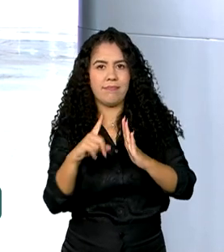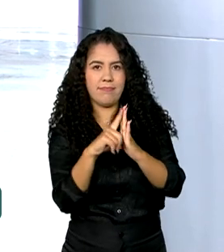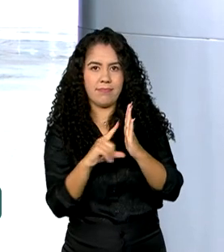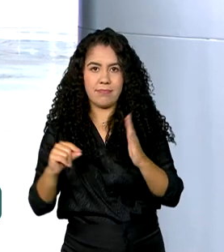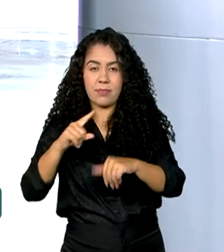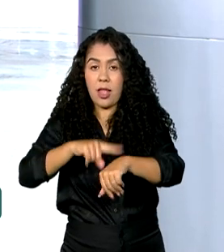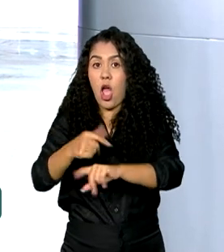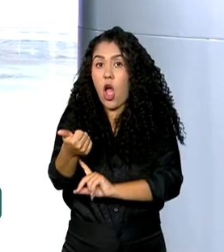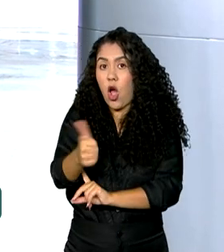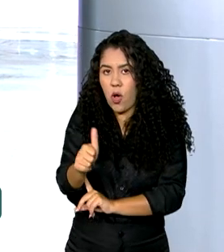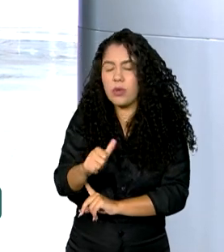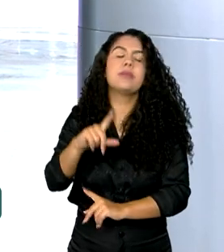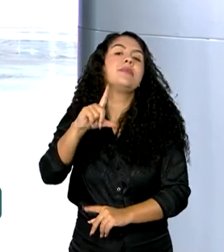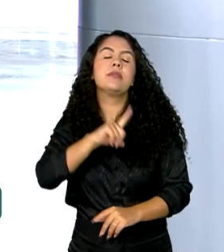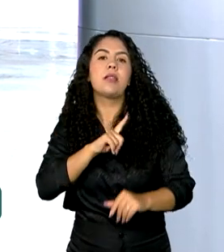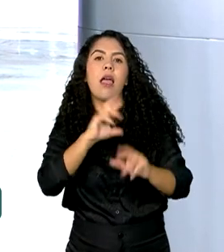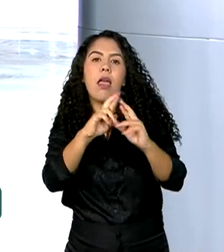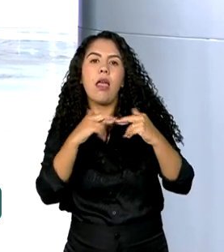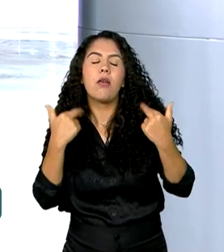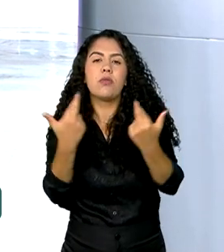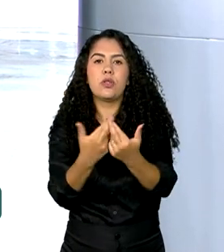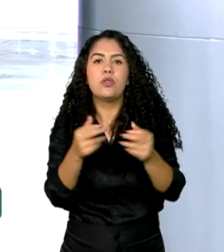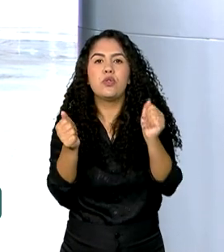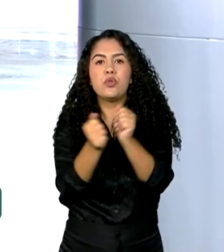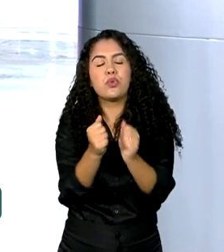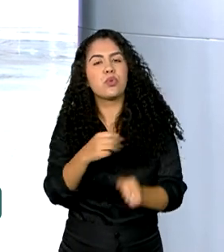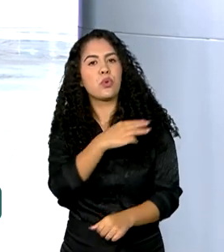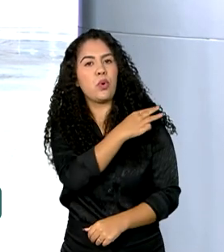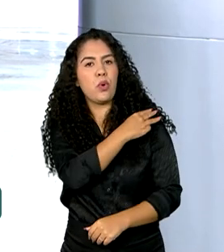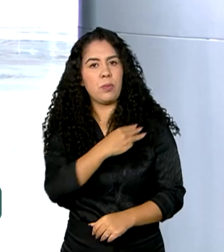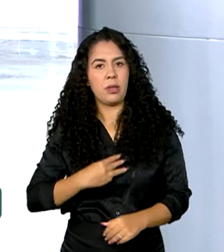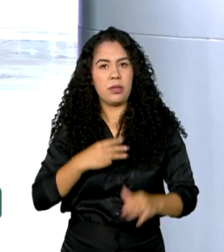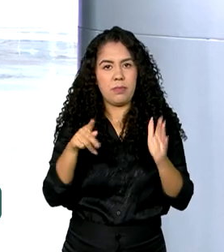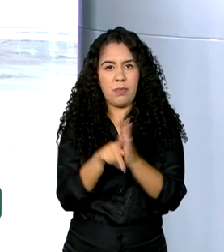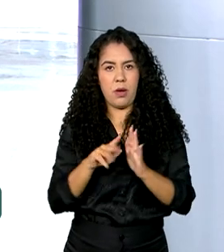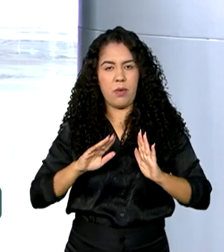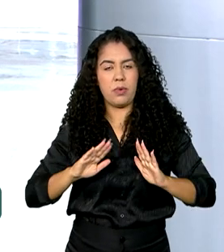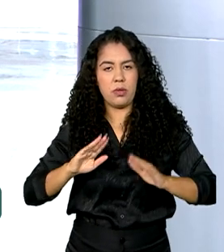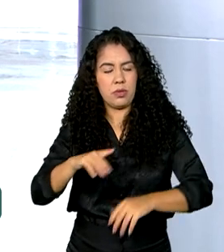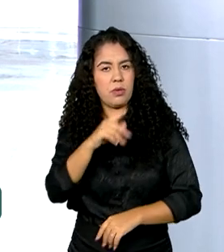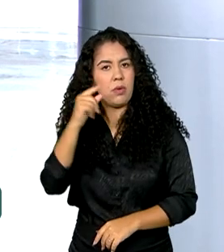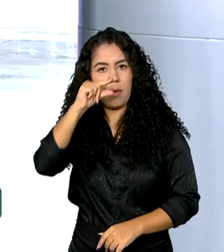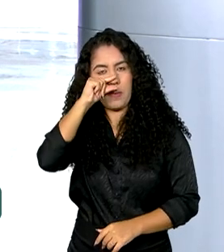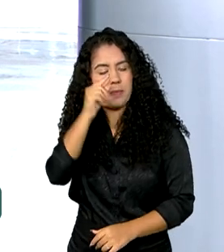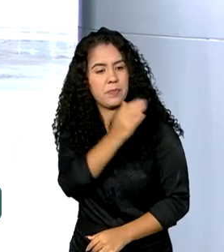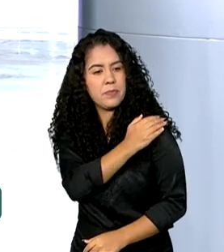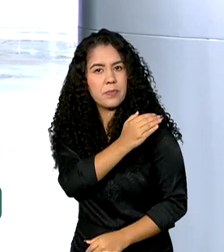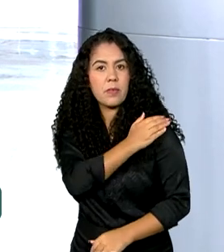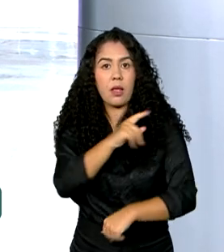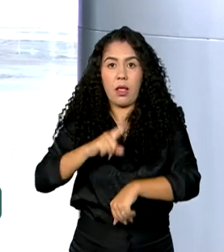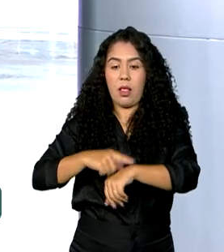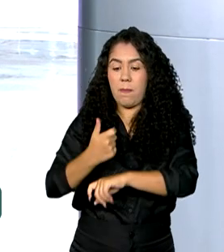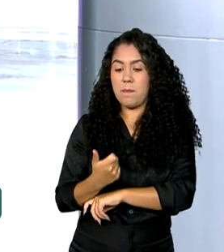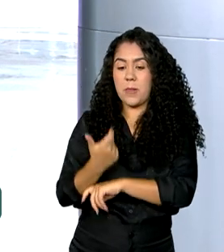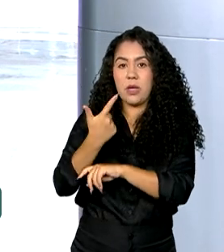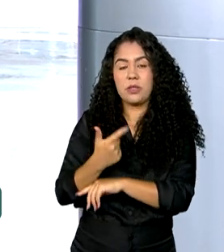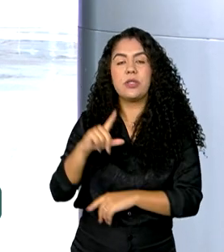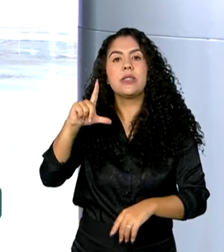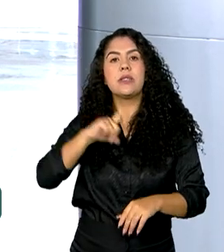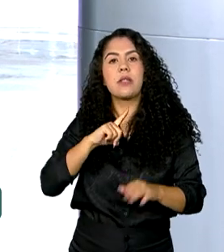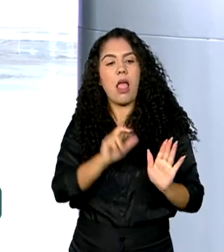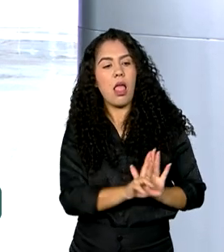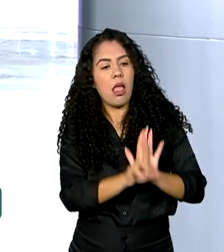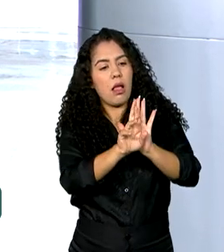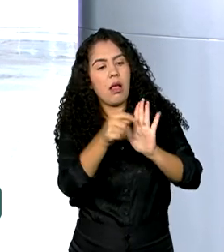horas, Lula participa de reunião com o ministro da Casa Civil, Rui Costa, e ao meio-dia recebe o secretário especial